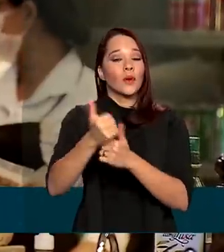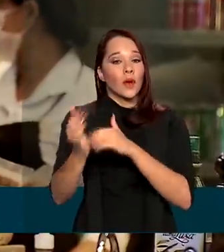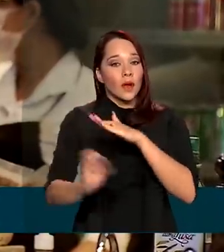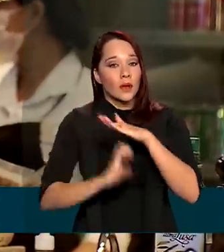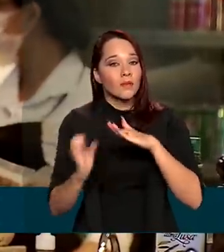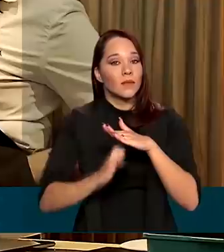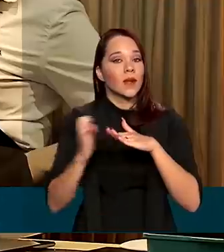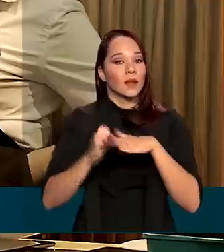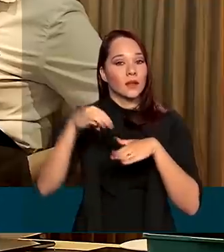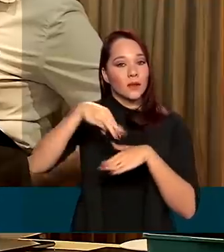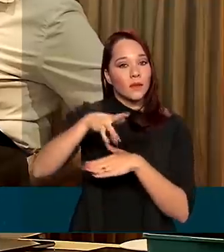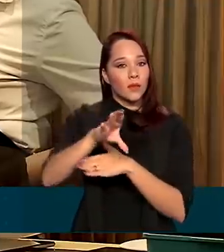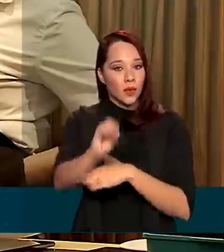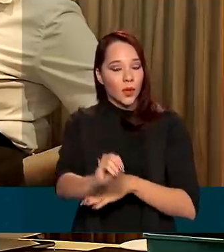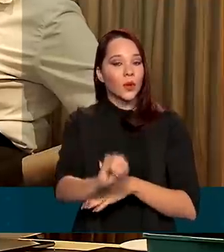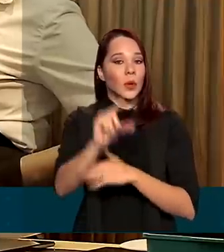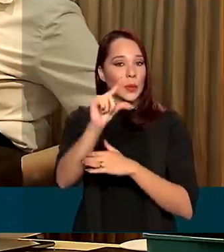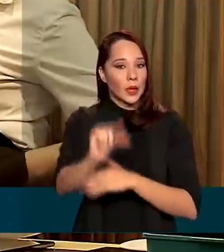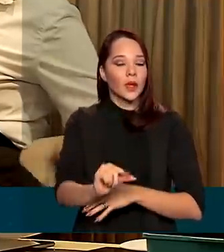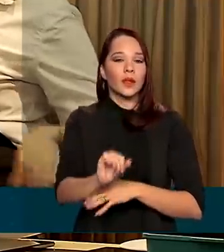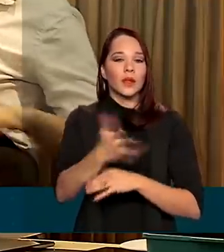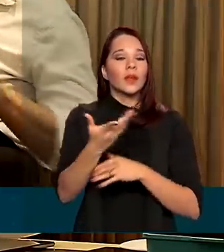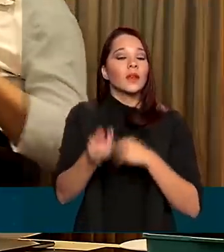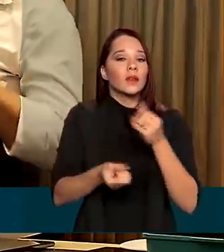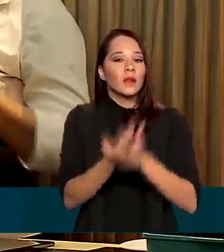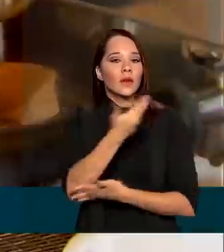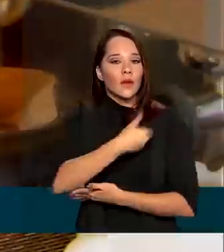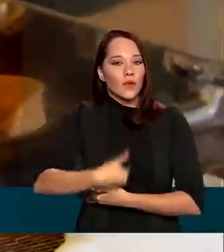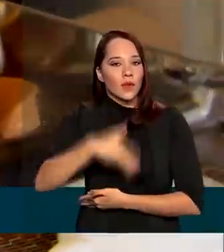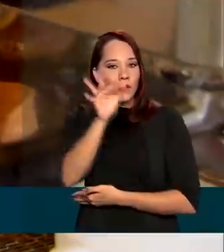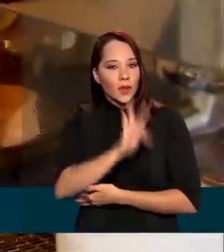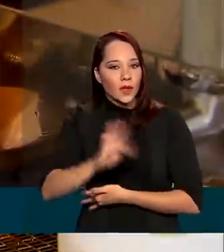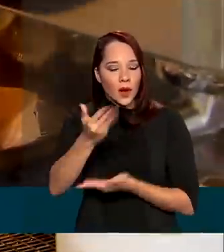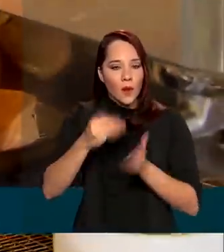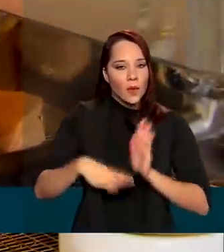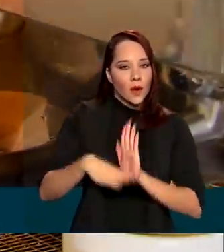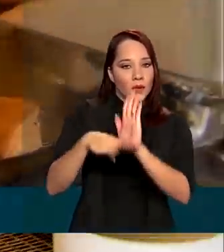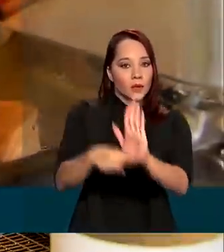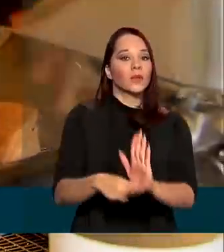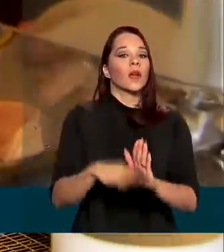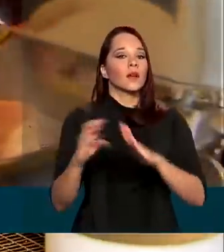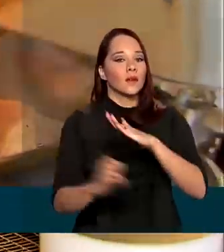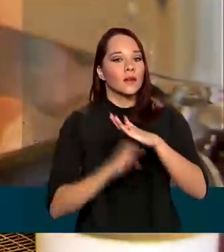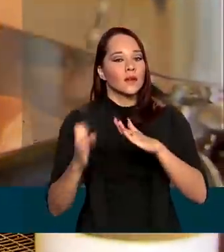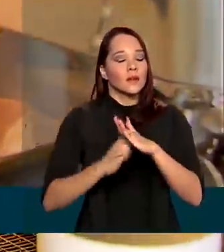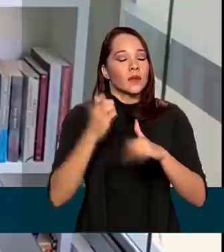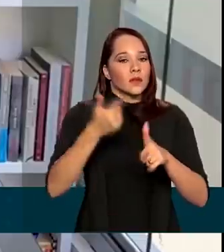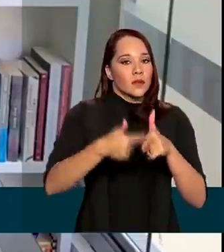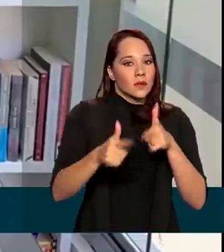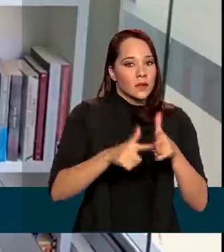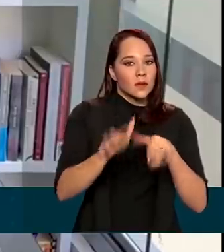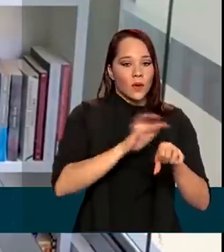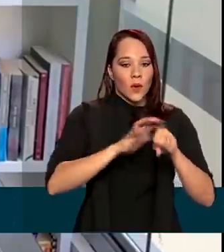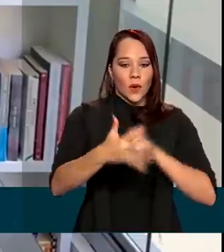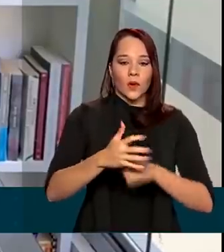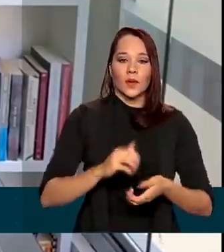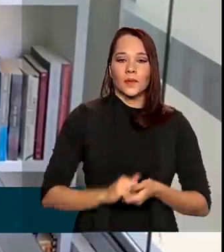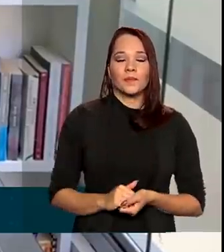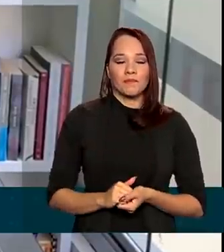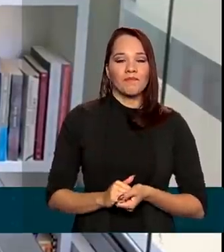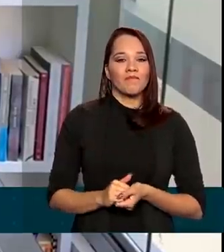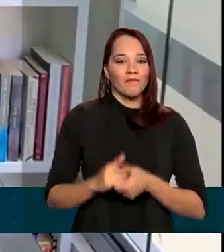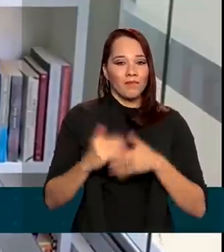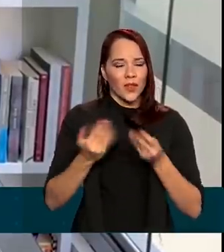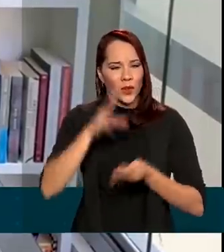Pequeno Porte, criado pelo governo federal para socorrer os empreendedores em meio à crise. A BIT entende